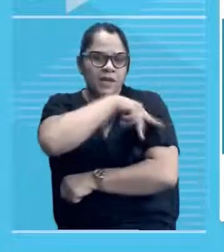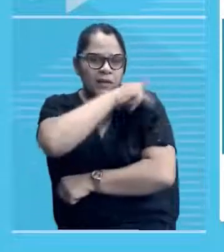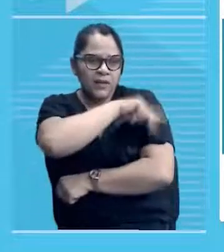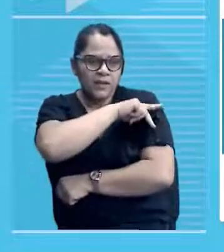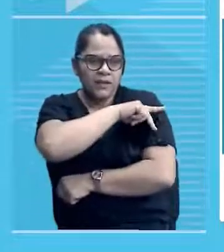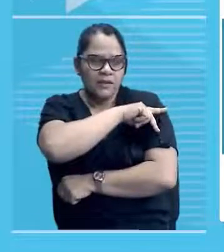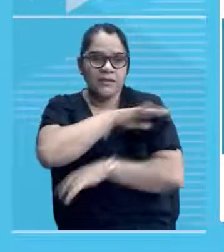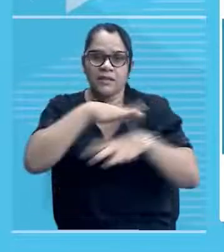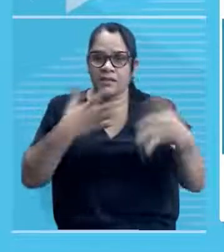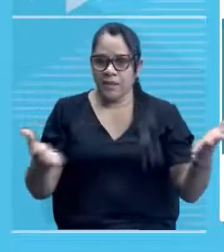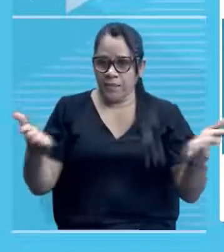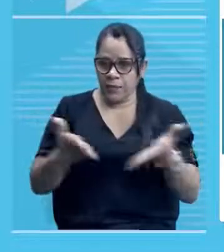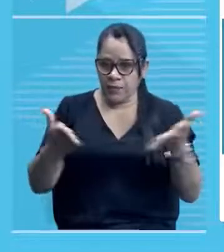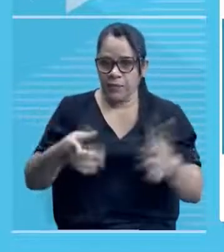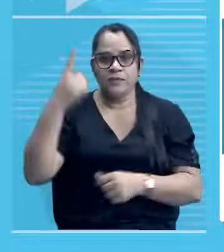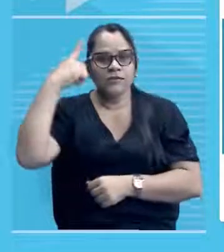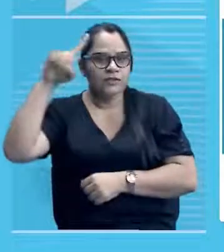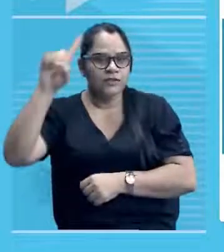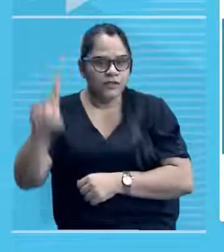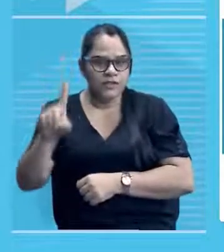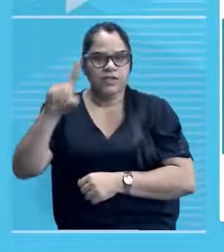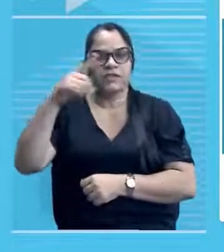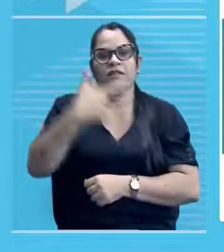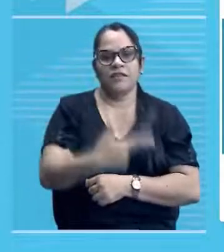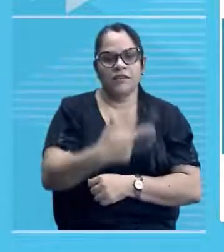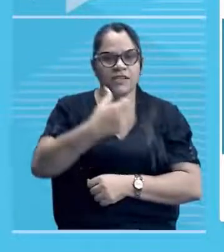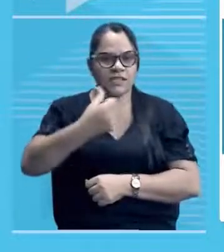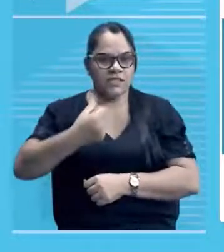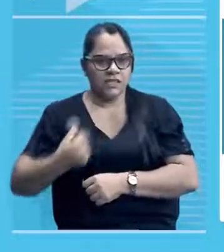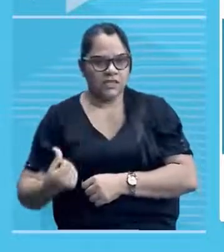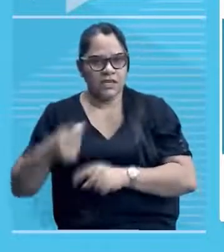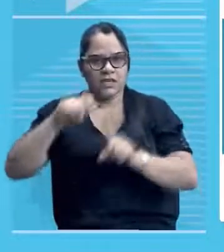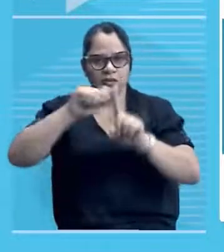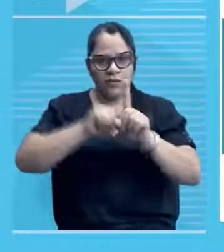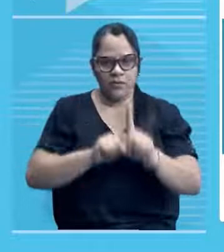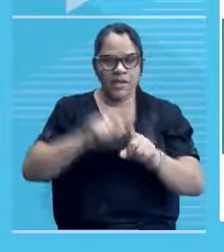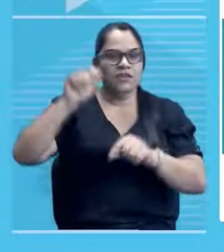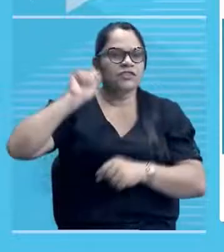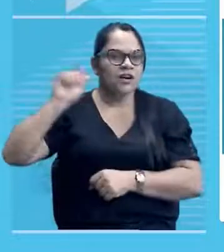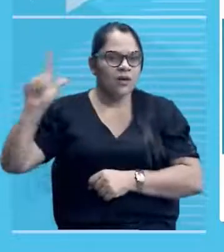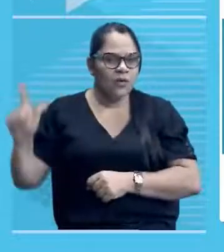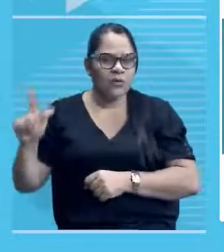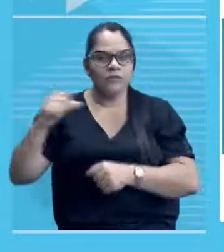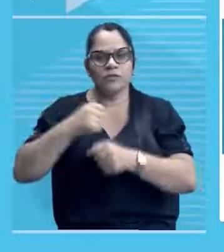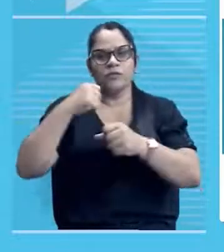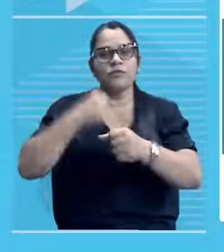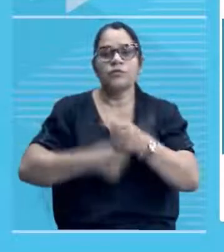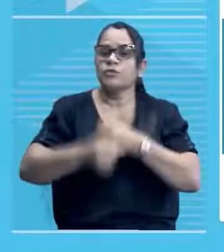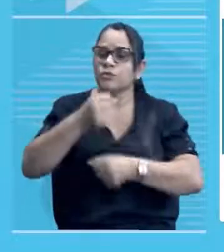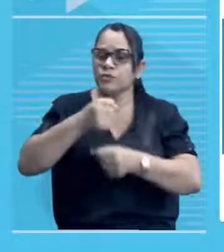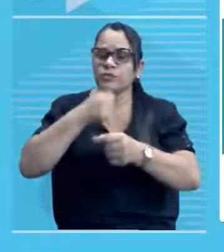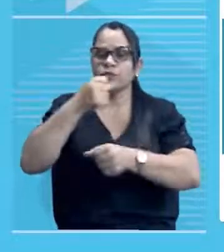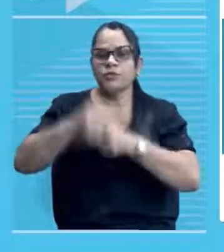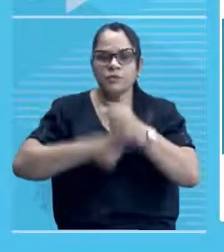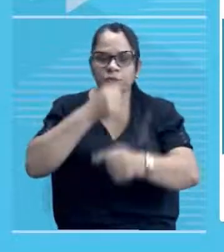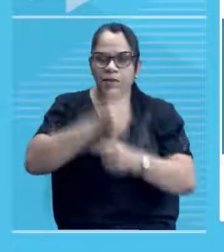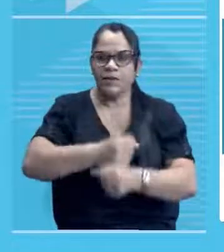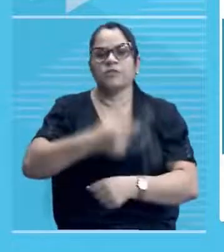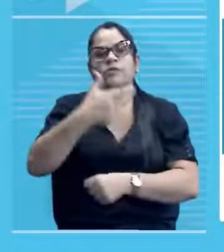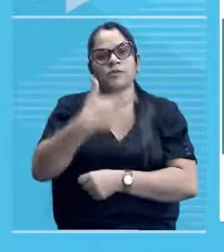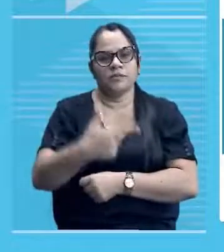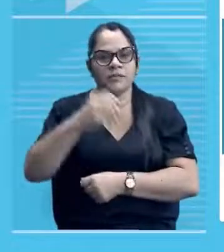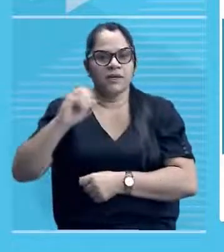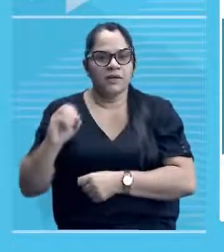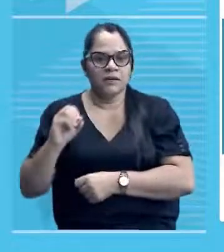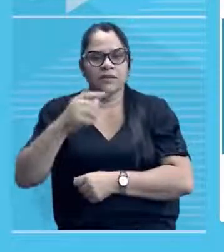A data de hoje, este dia 26 de agosto de 2022. Olha aí, galerinha, o mês de